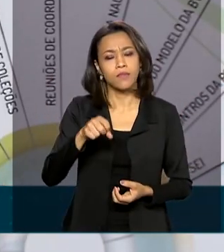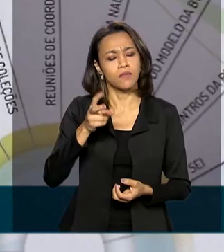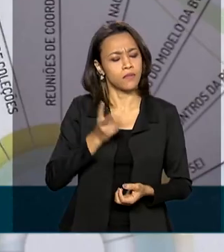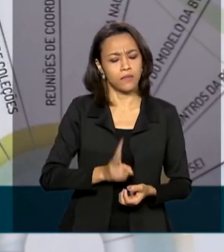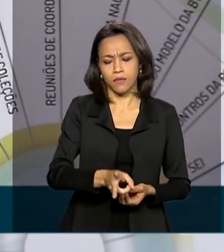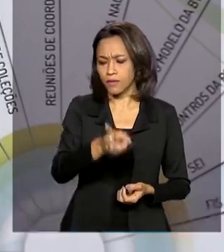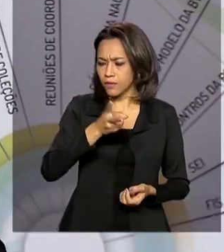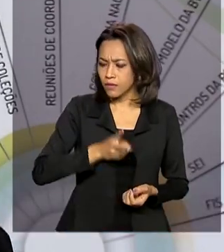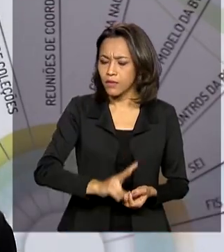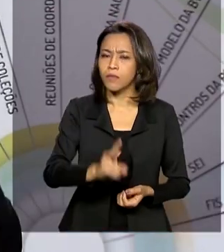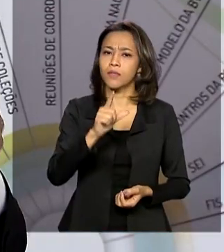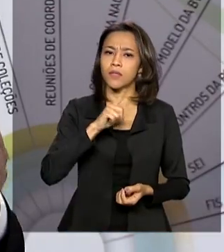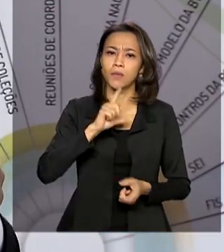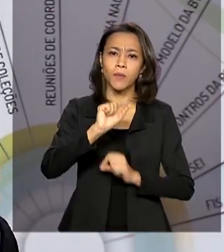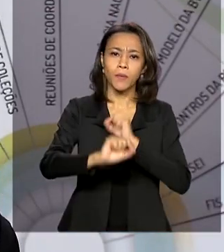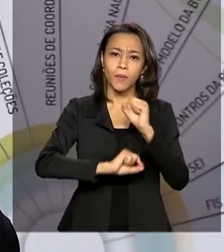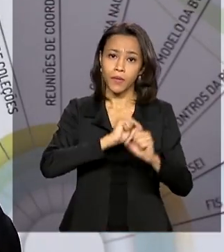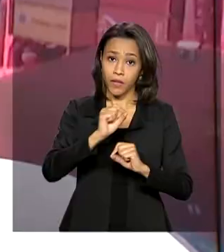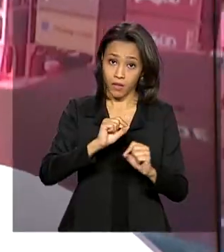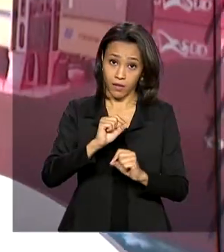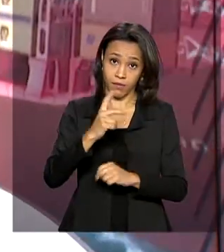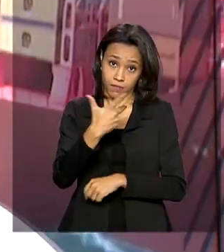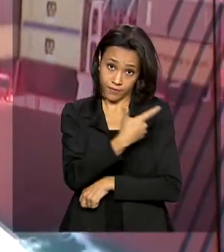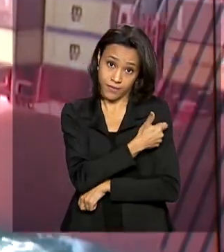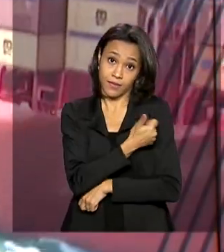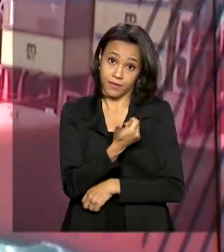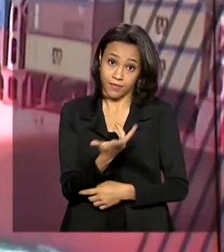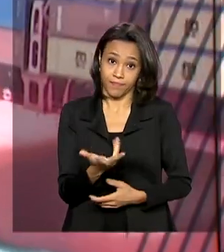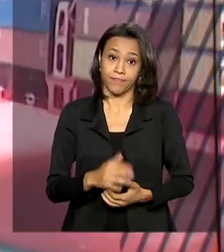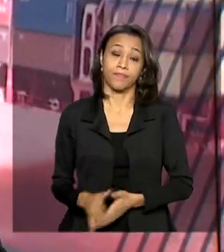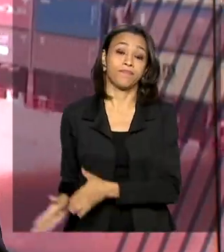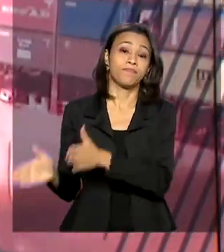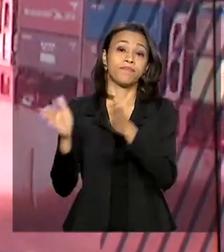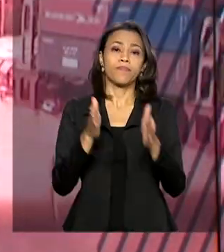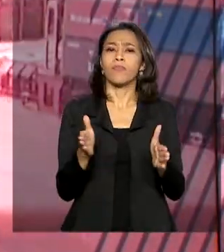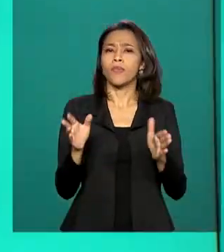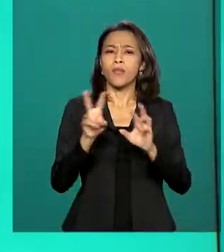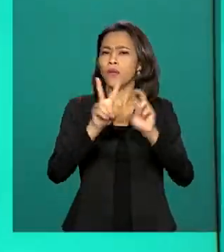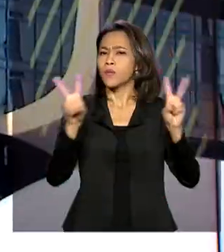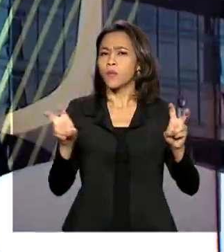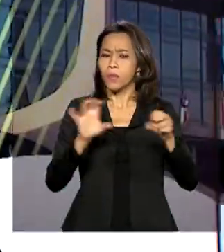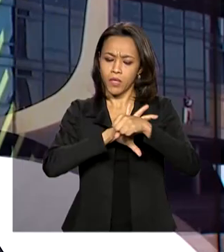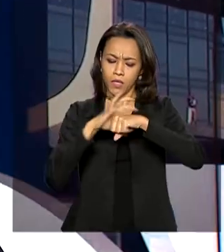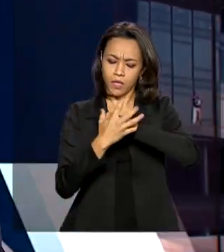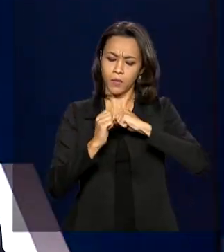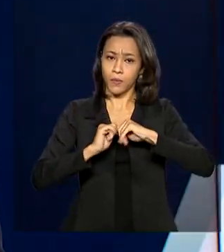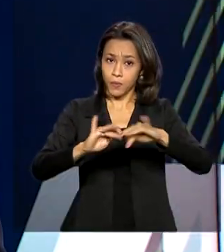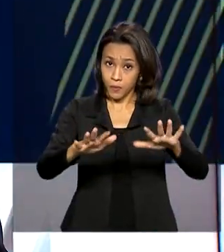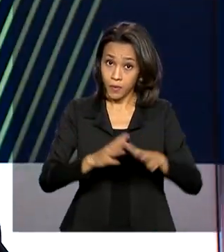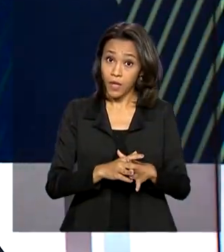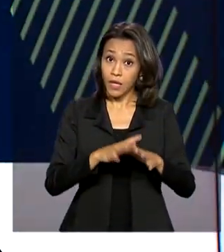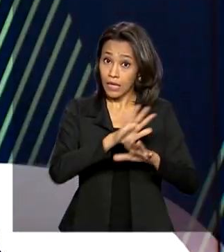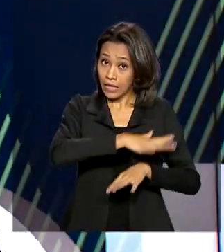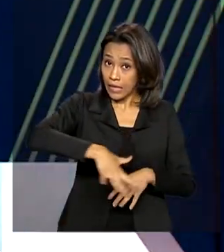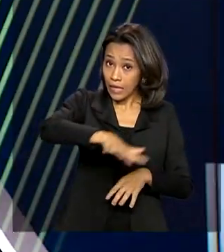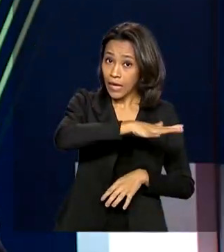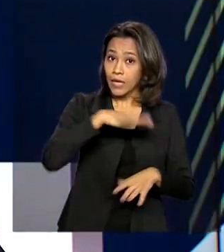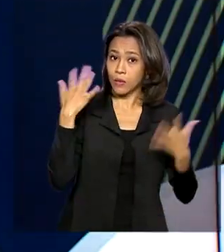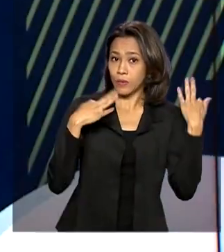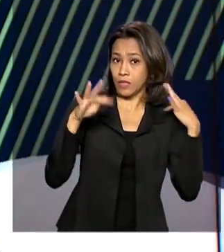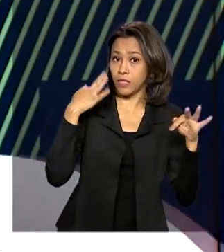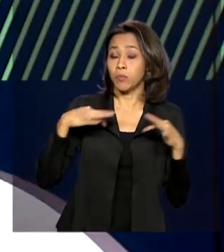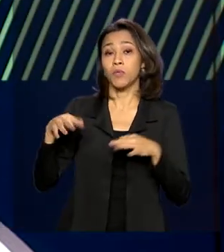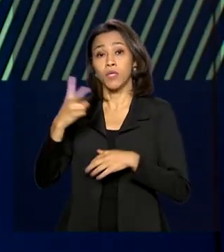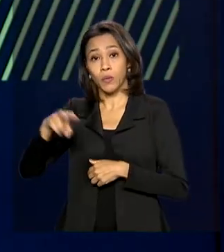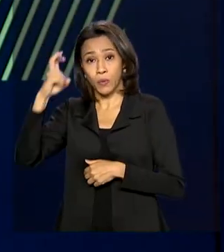sempre tivemos, à vacina. E falando de Covid-19, o turismo e a cultura registraram muitos